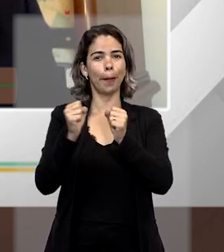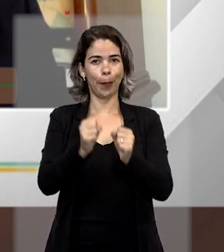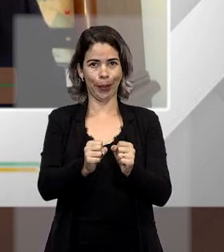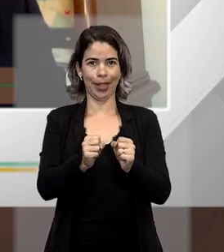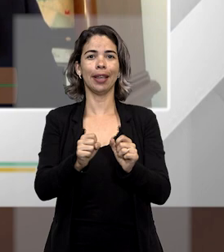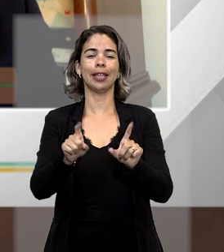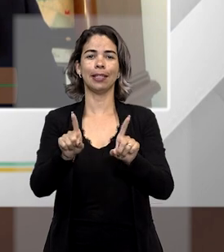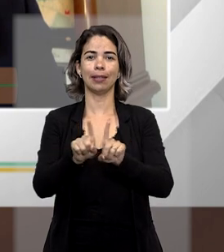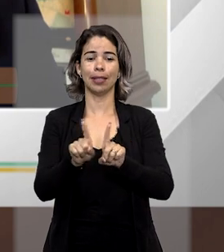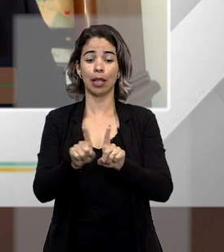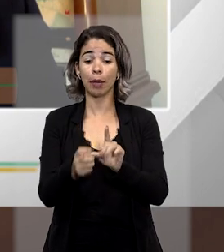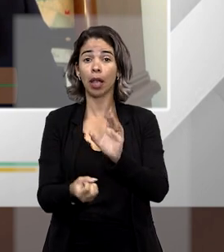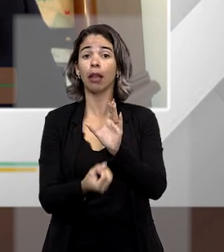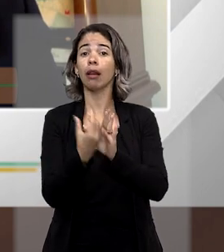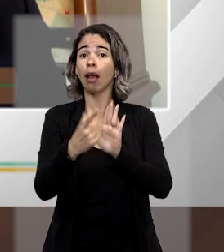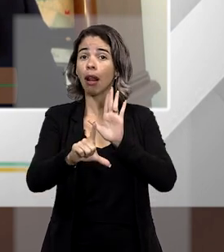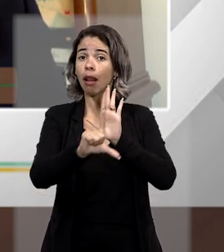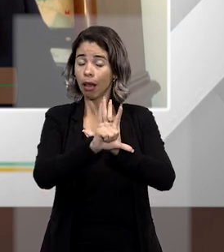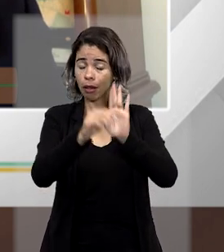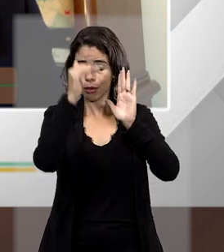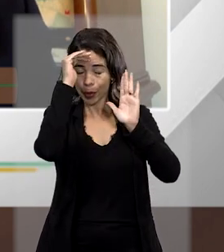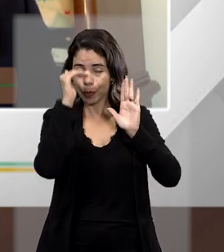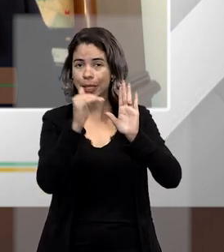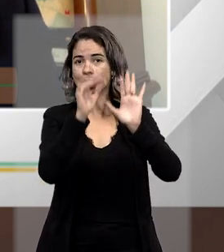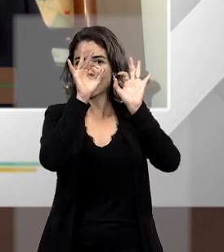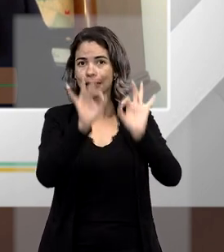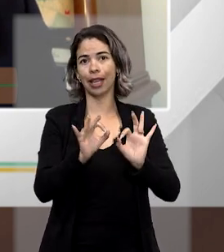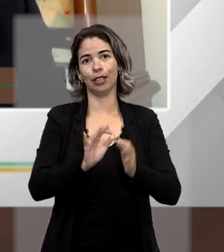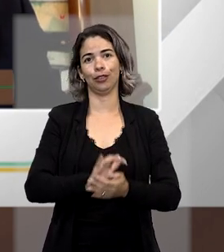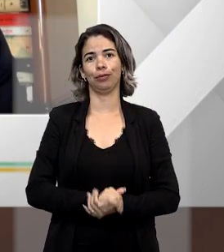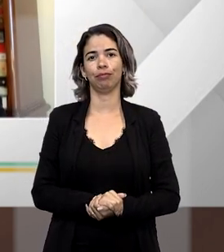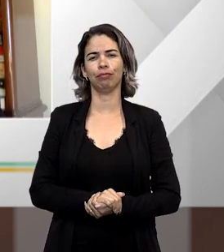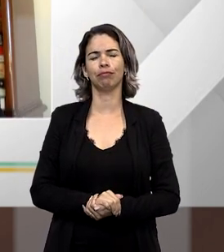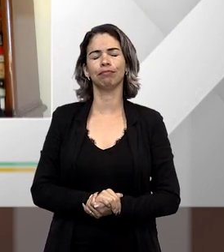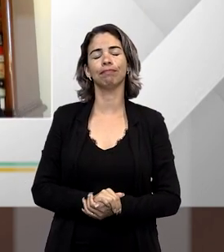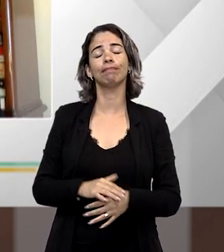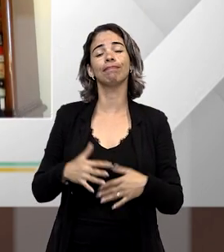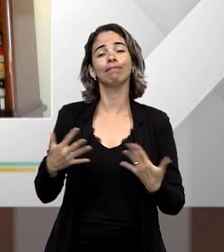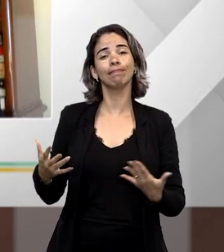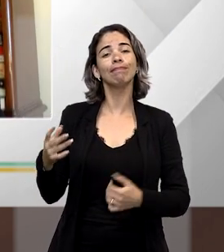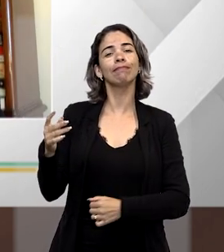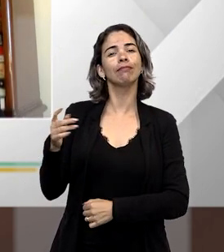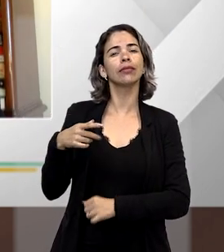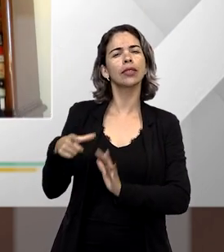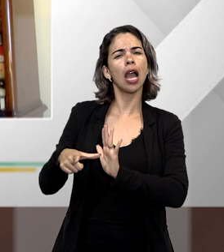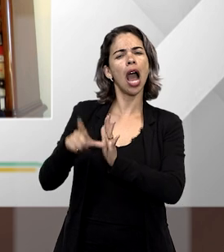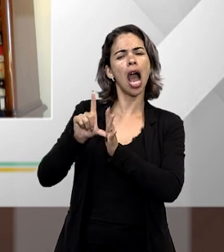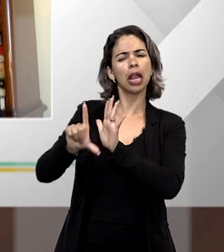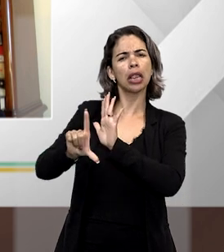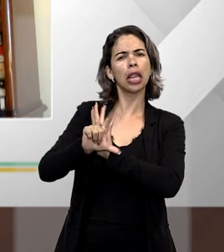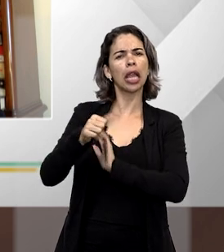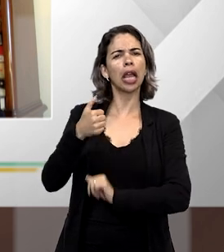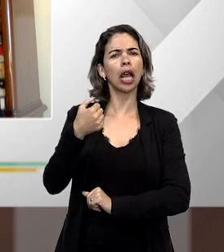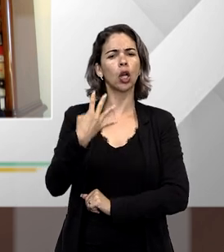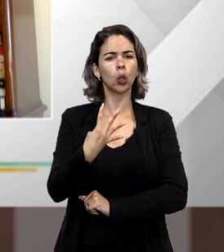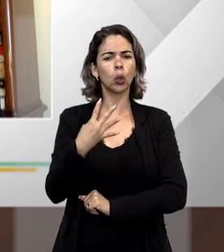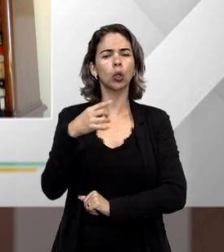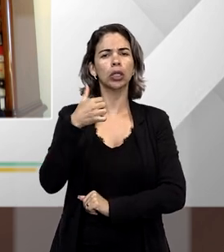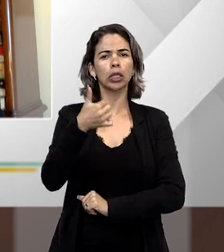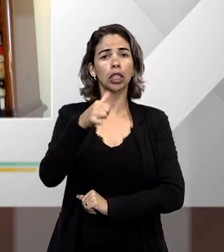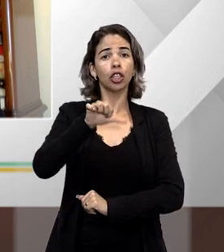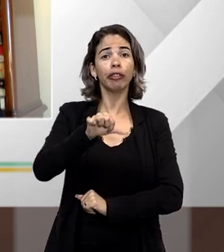a feitura de nossas leis. Agora, professor René Souza, antes da edição dessa Lei 14